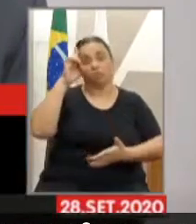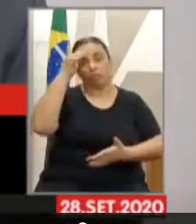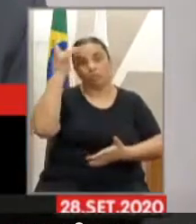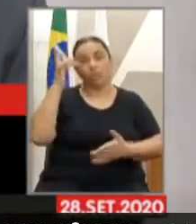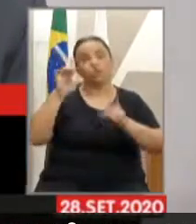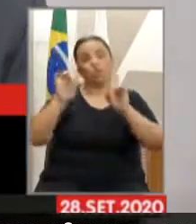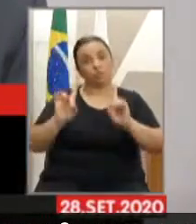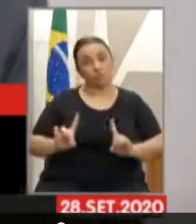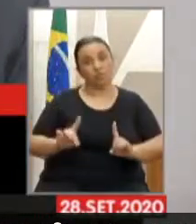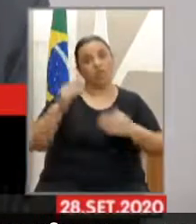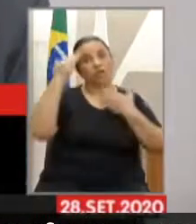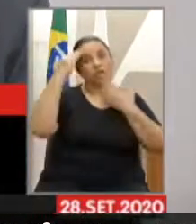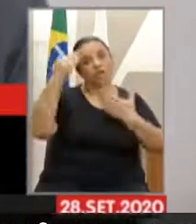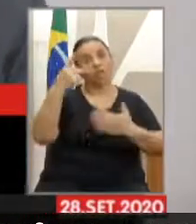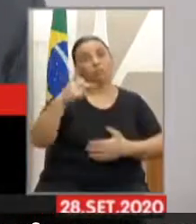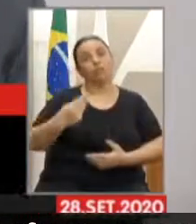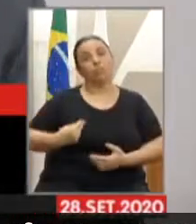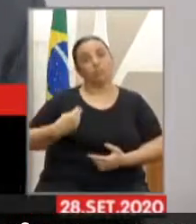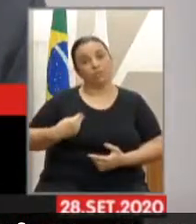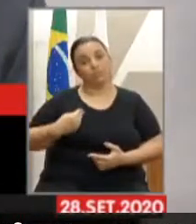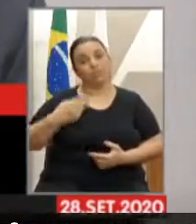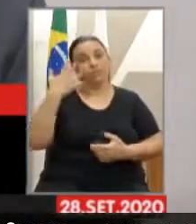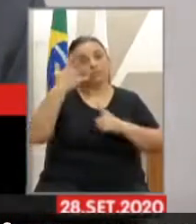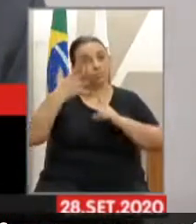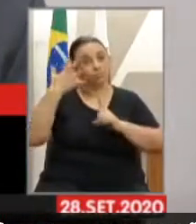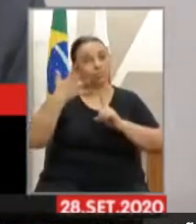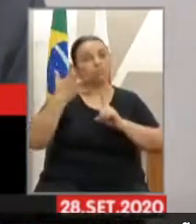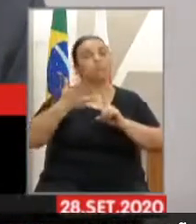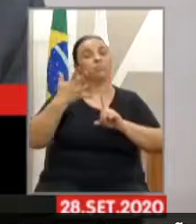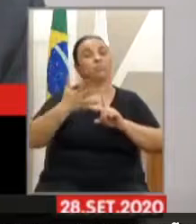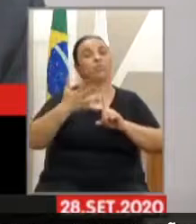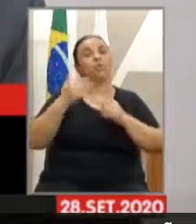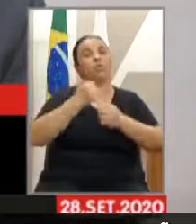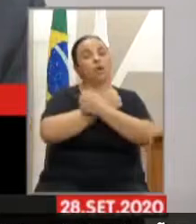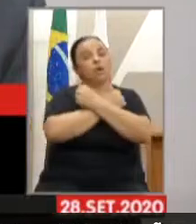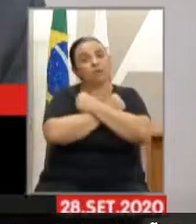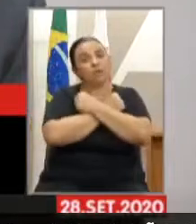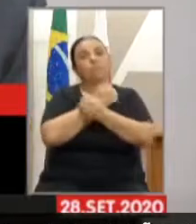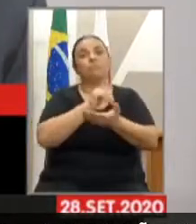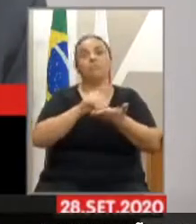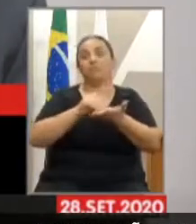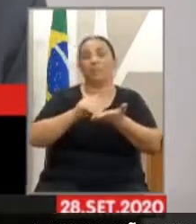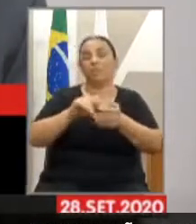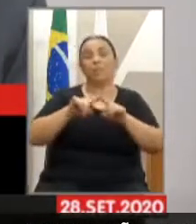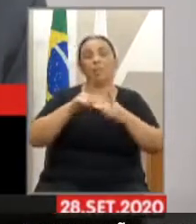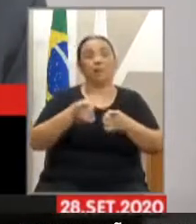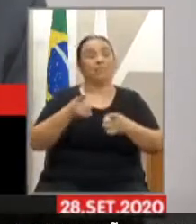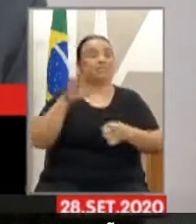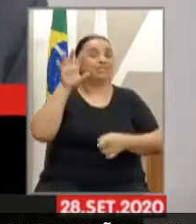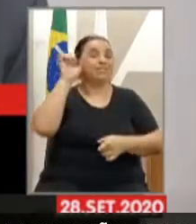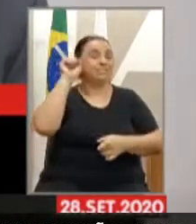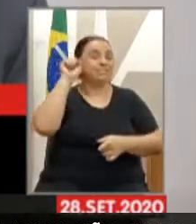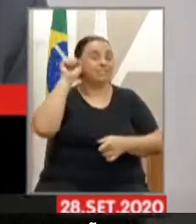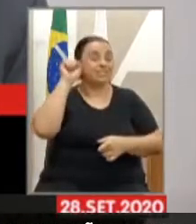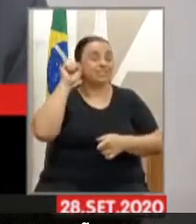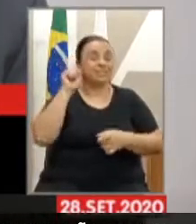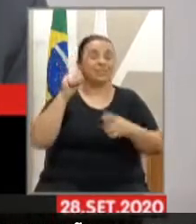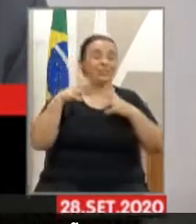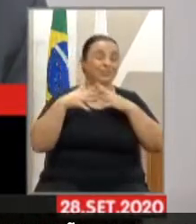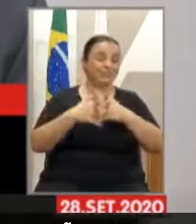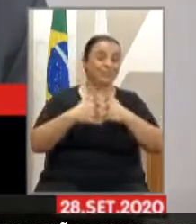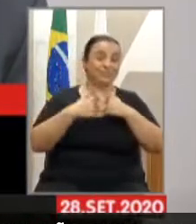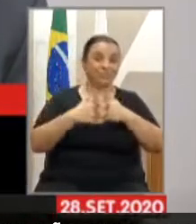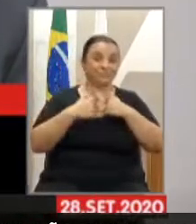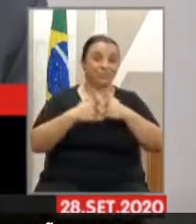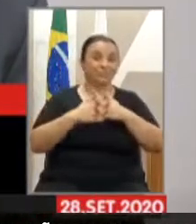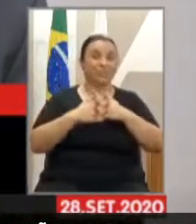participação, um grande abraço para a nossa secretária, mas a gente quase não está conseguindo te ouvir, e está ficando assim. Não, a gente te